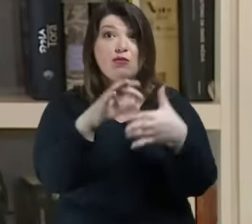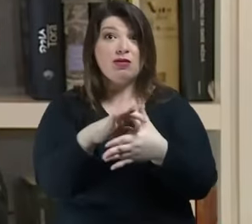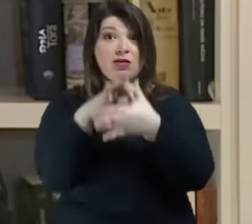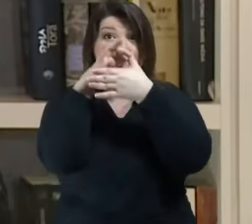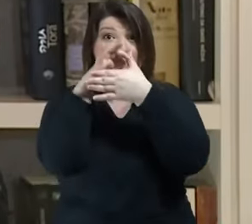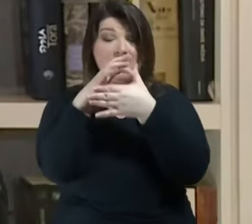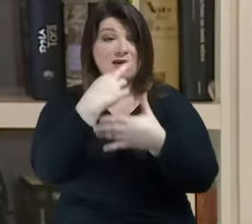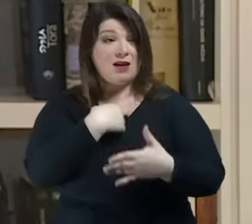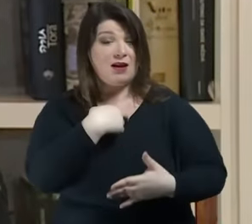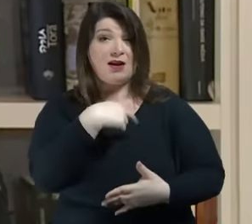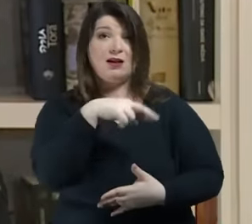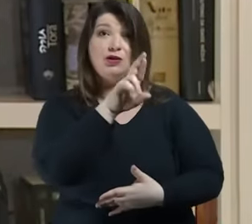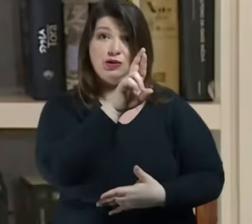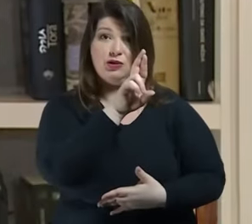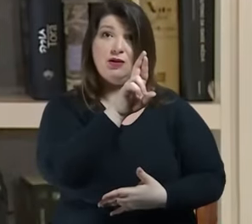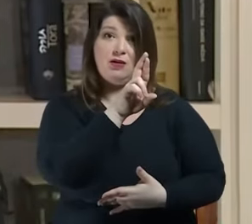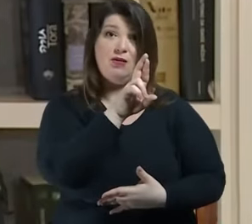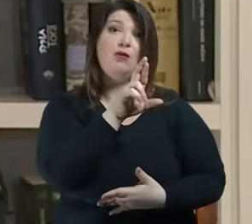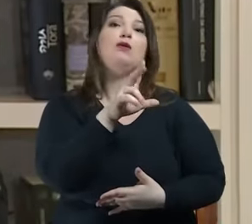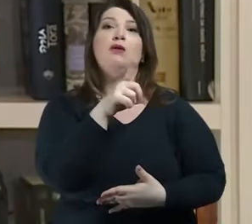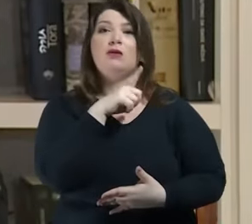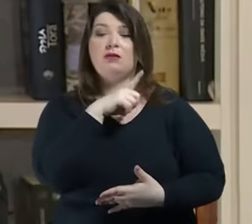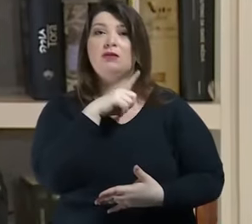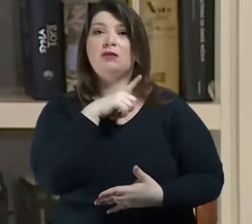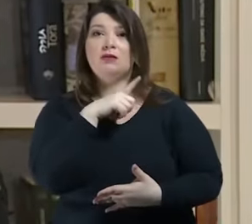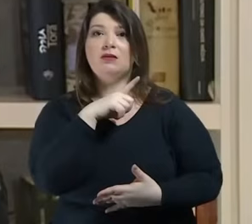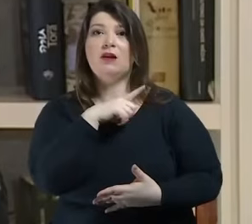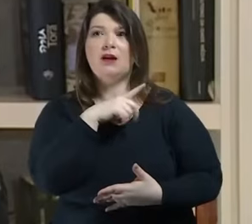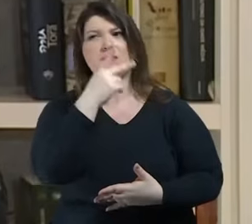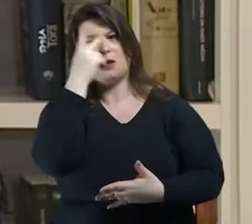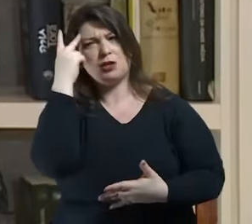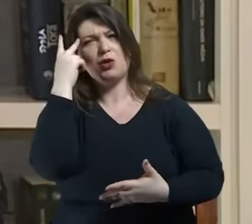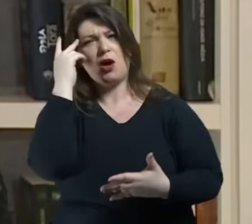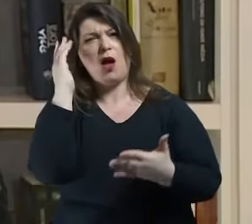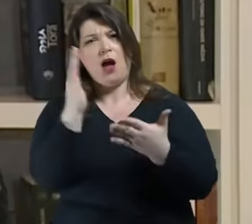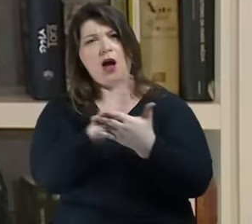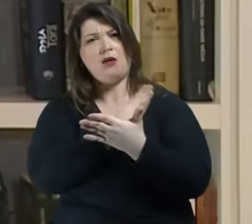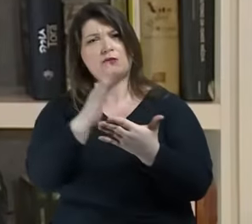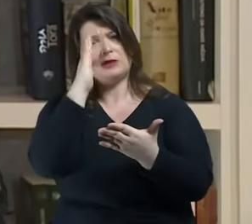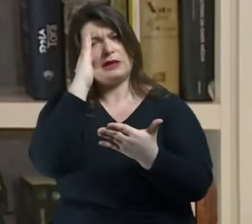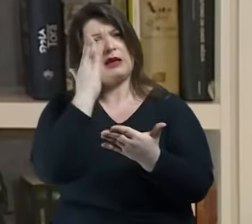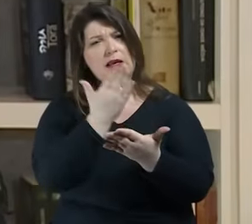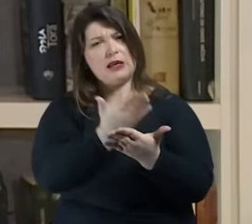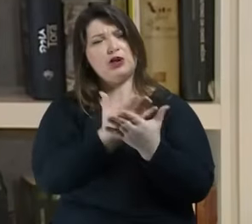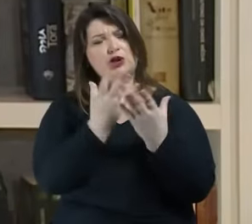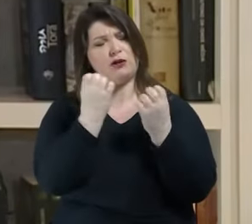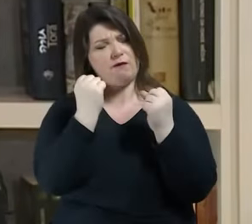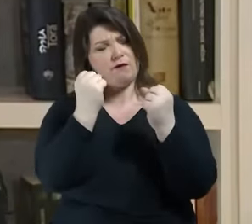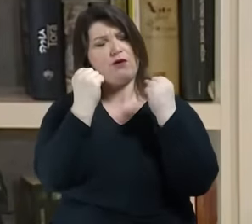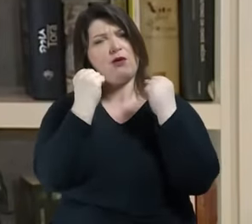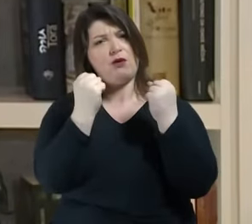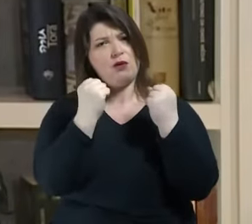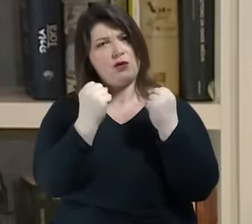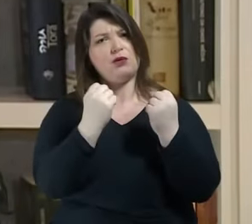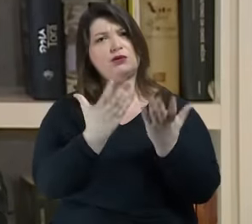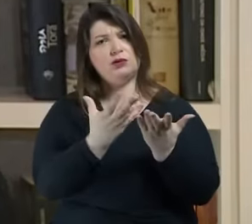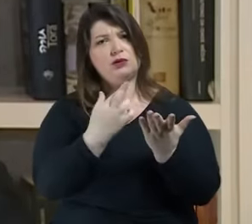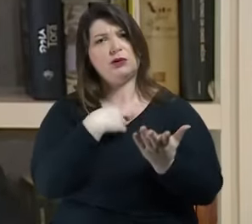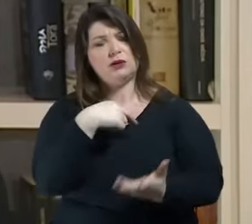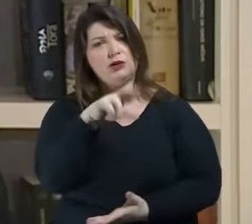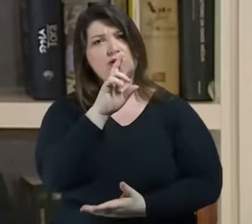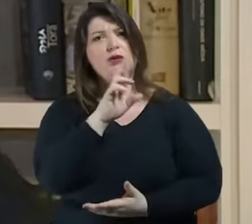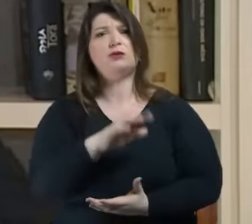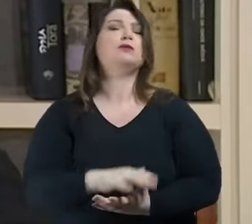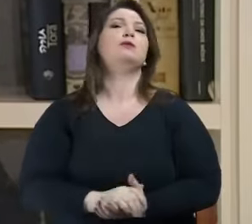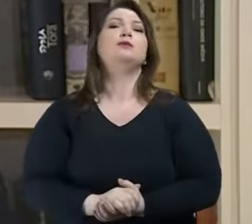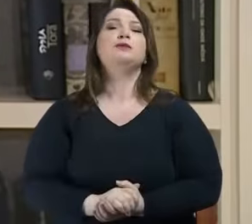religiosas muito coerentes com as suas crenças há muitos tartufos no Brasil e no mundo e esses tartufos tem que